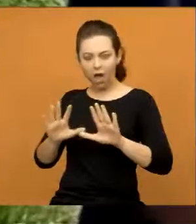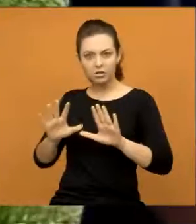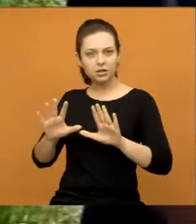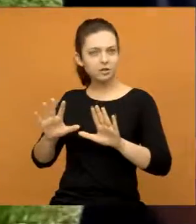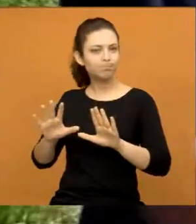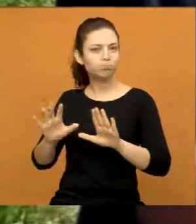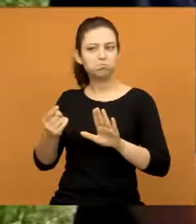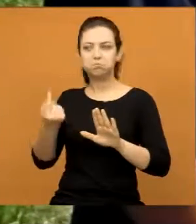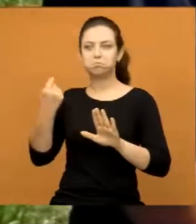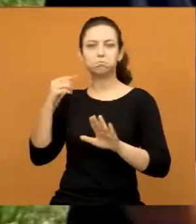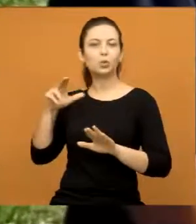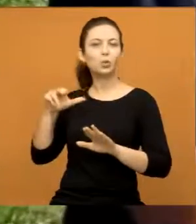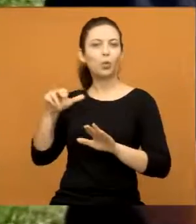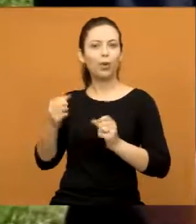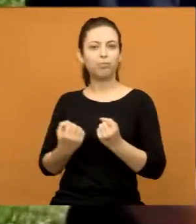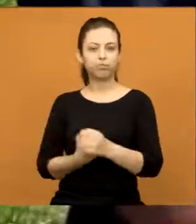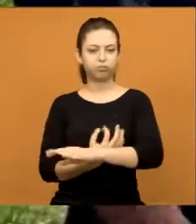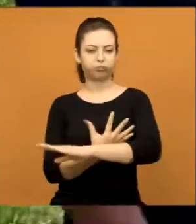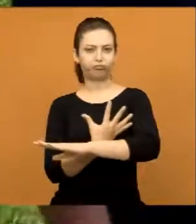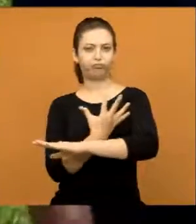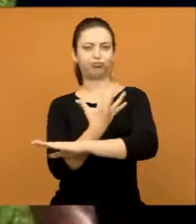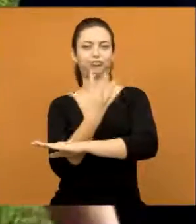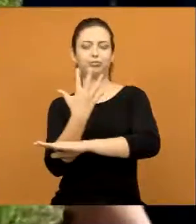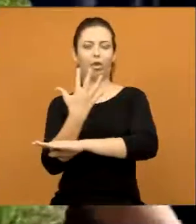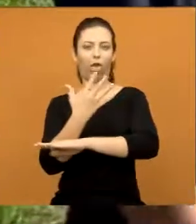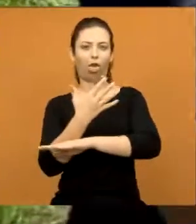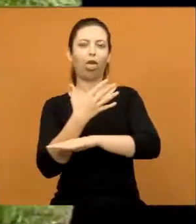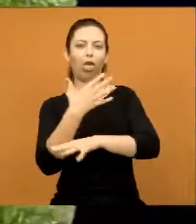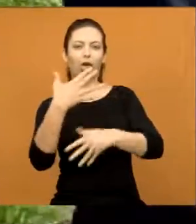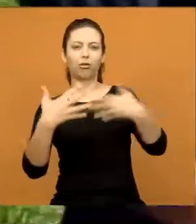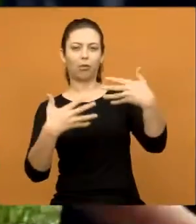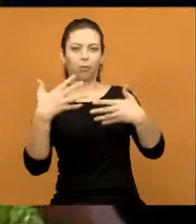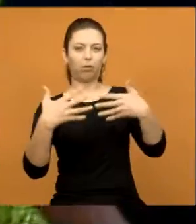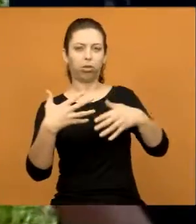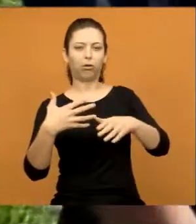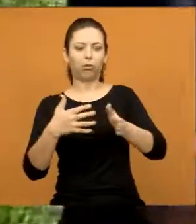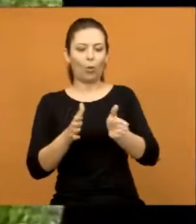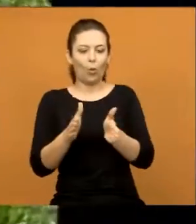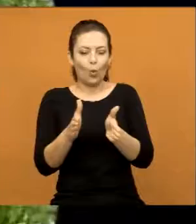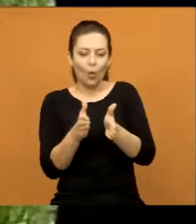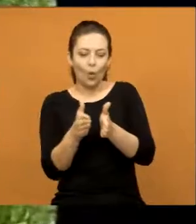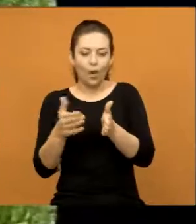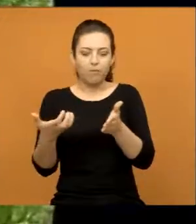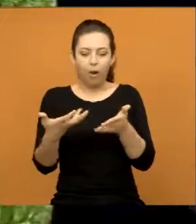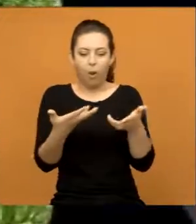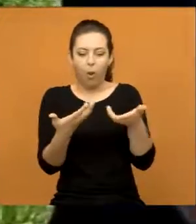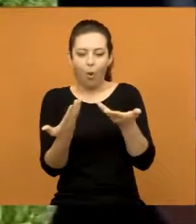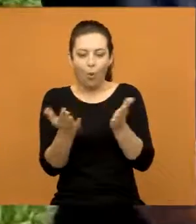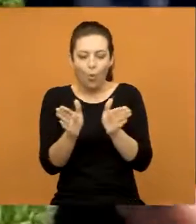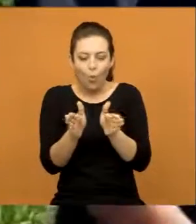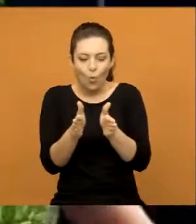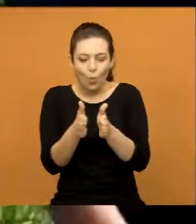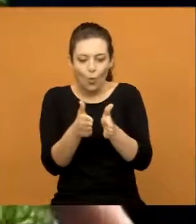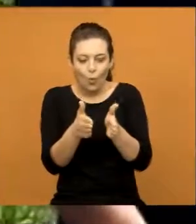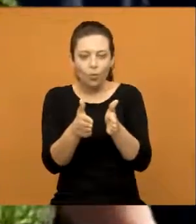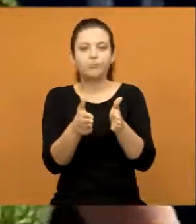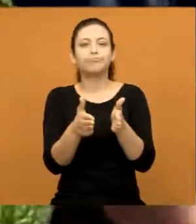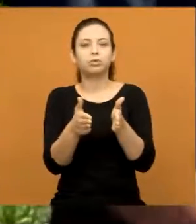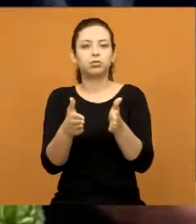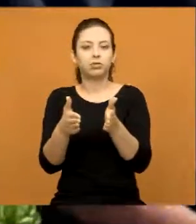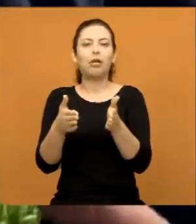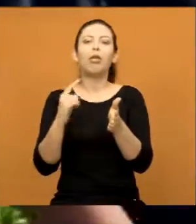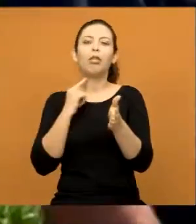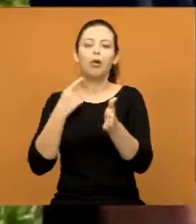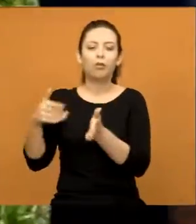dessa forma, largado, o mato crescendo, praticamente obstruindo o córrego. Além do mau cheiro, porque parece-me que é um escopo que corre aqui.